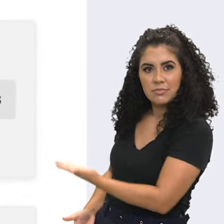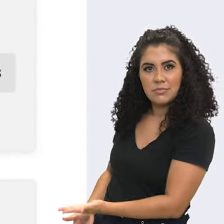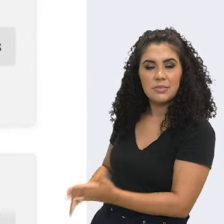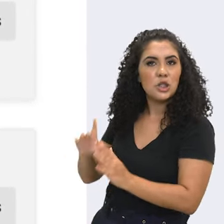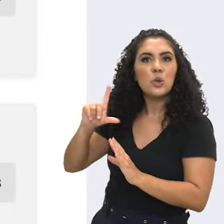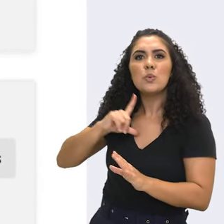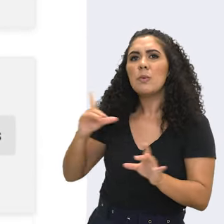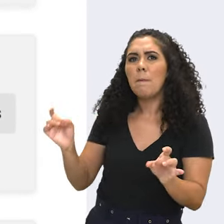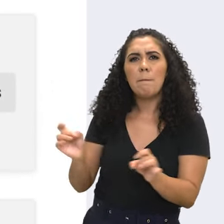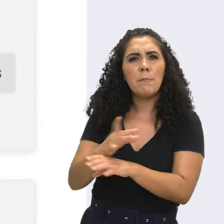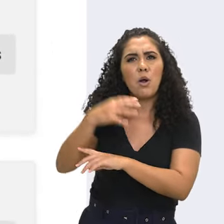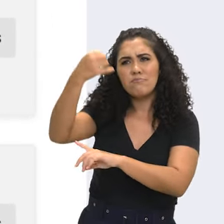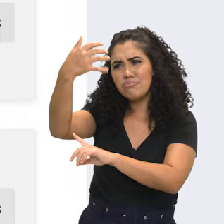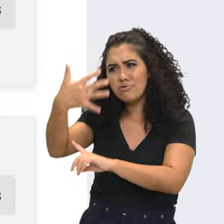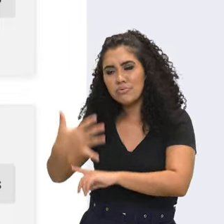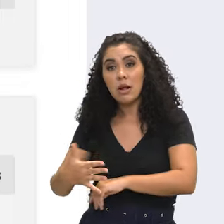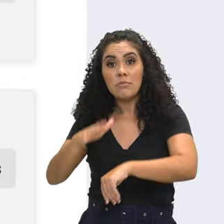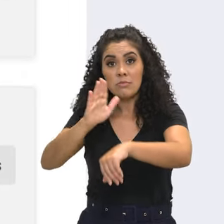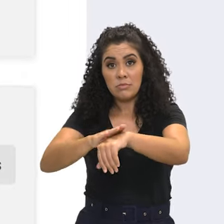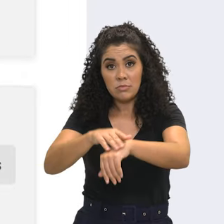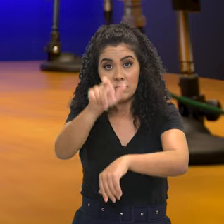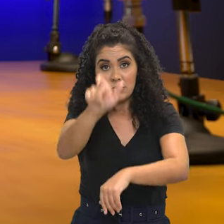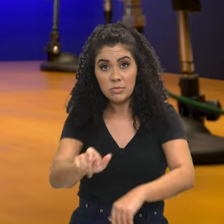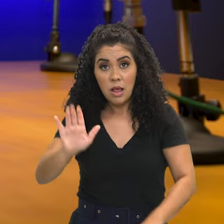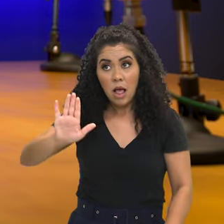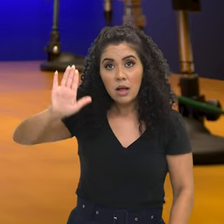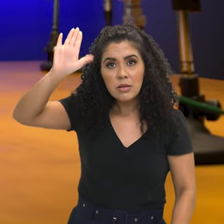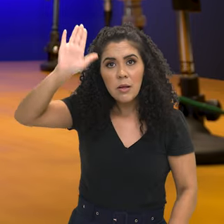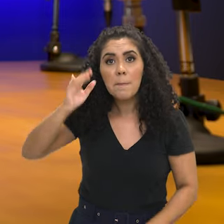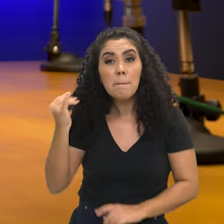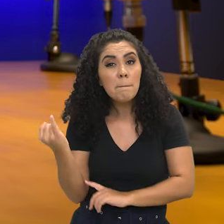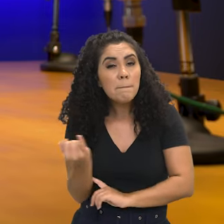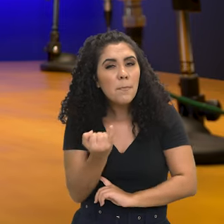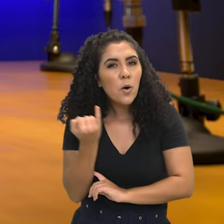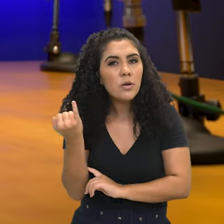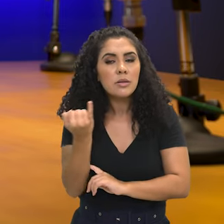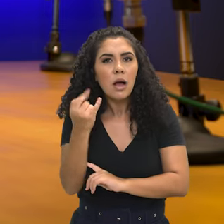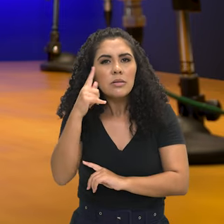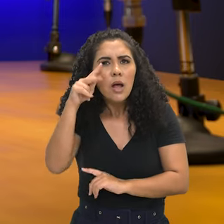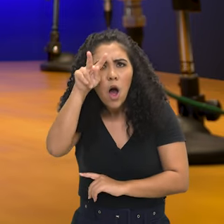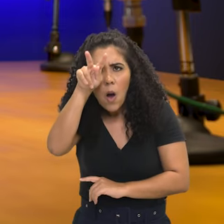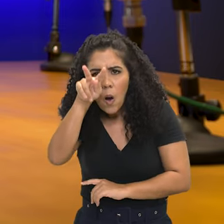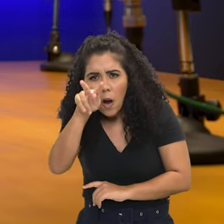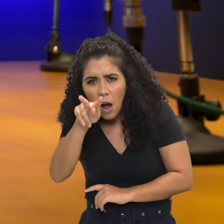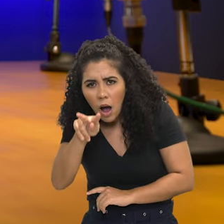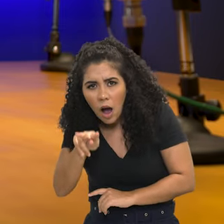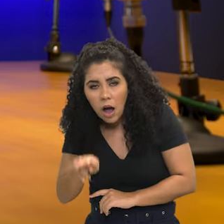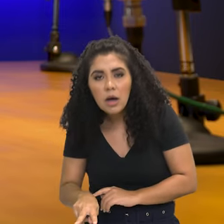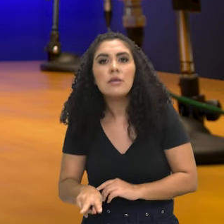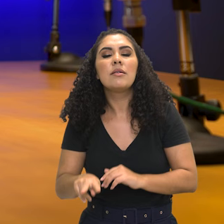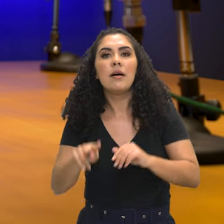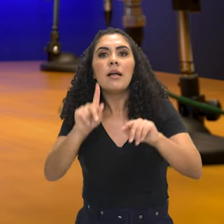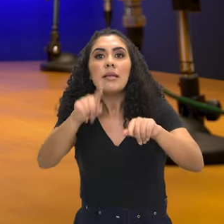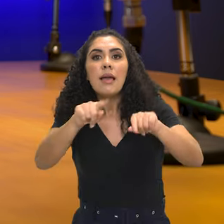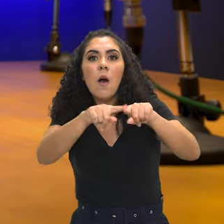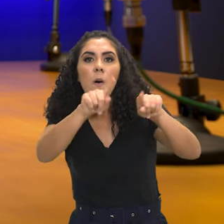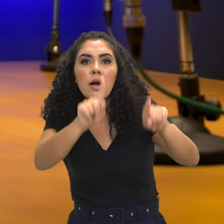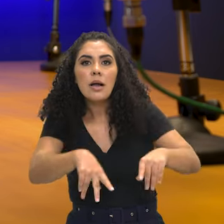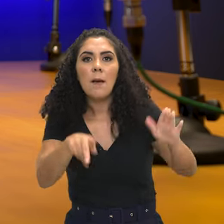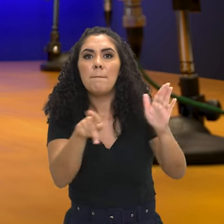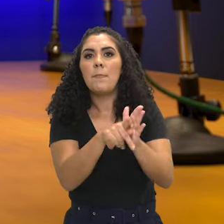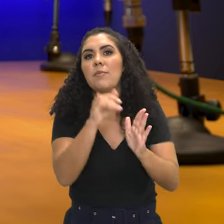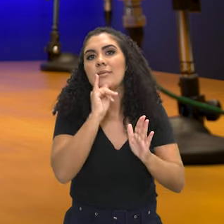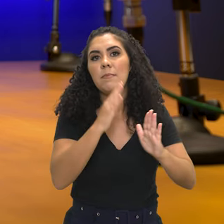cargos que estão em disputa nesse bloco. Esse é um momento importante para o candidato de nível intermediário. Por quê? Porque alguns desses cargos,